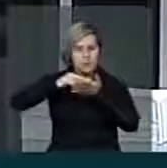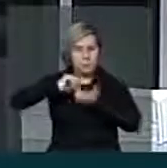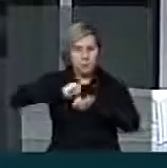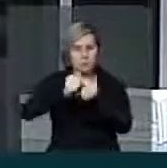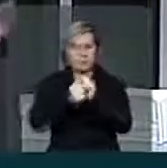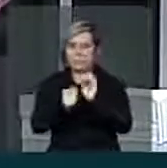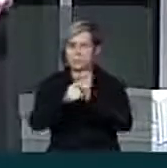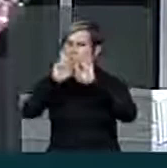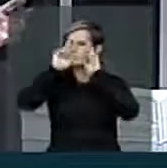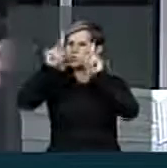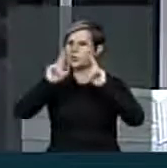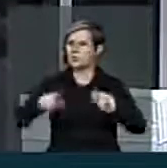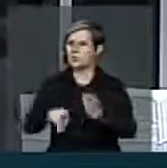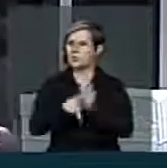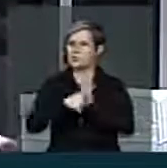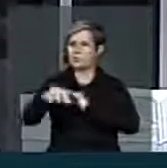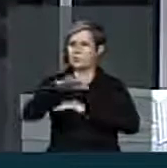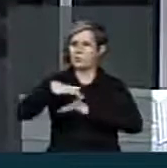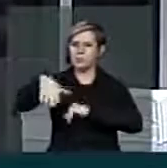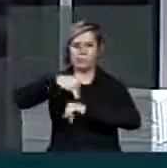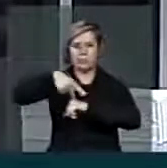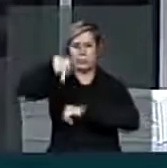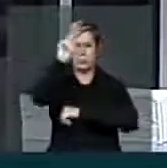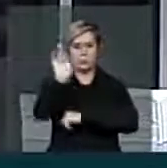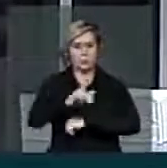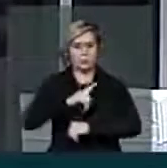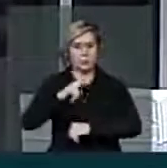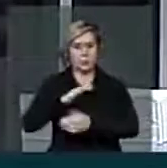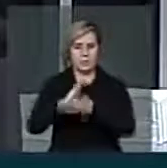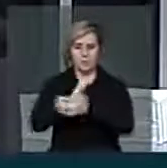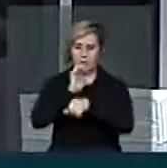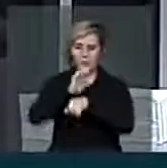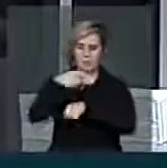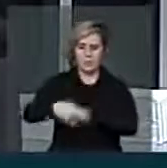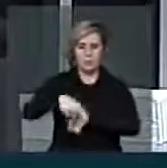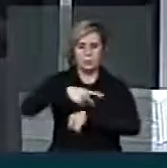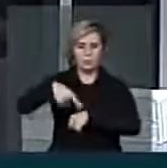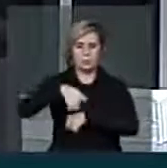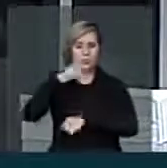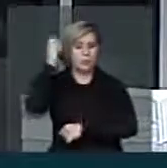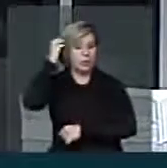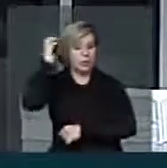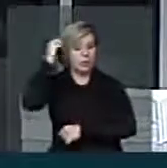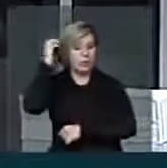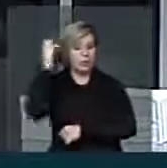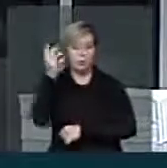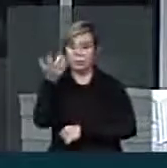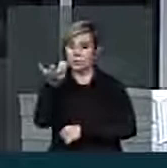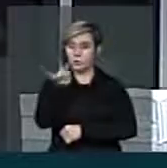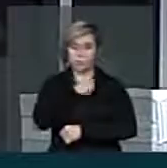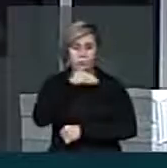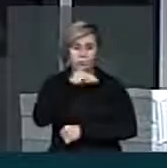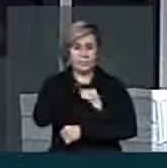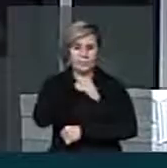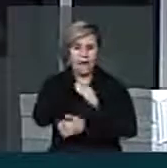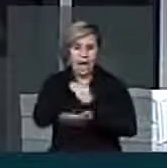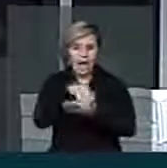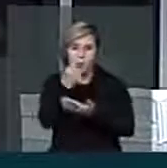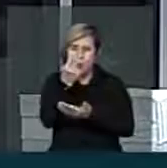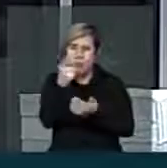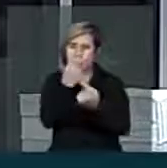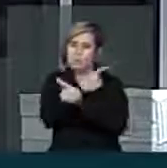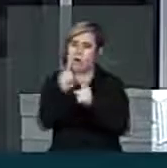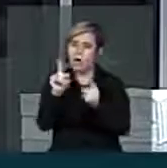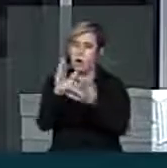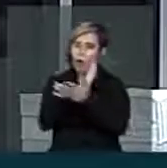nas diversas regiões do nosso país. Nós temos estados do nosso país que o radialista não recebe sequer um salário mínimo. Em